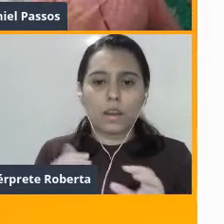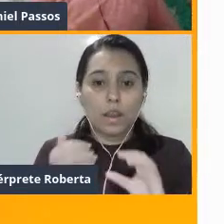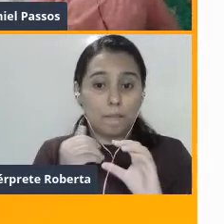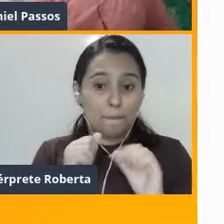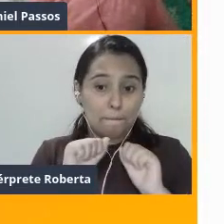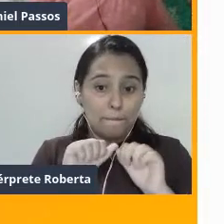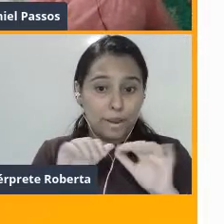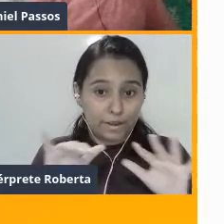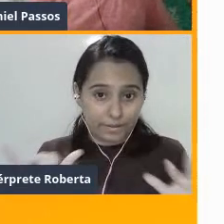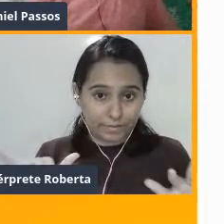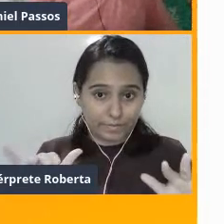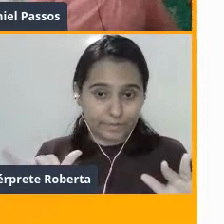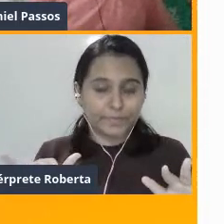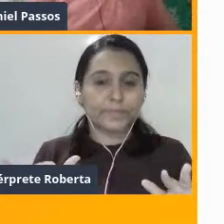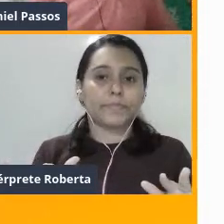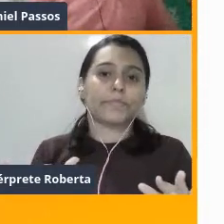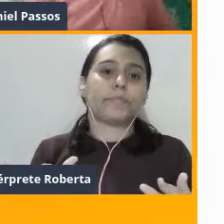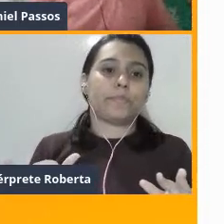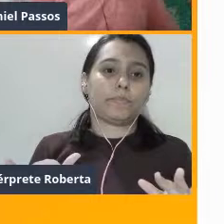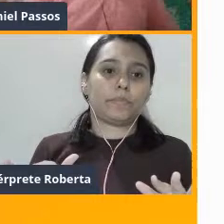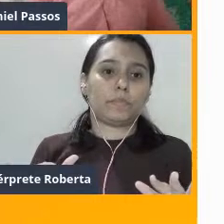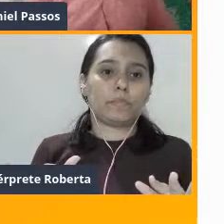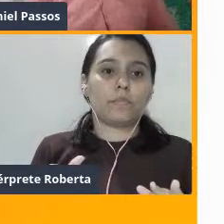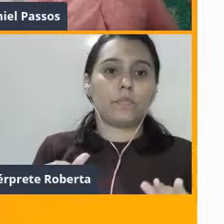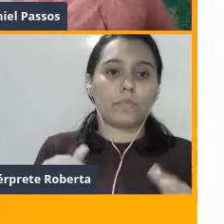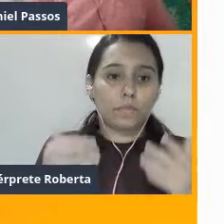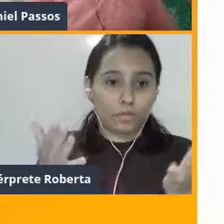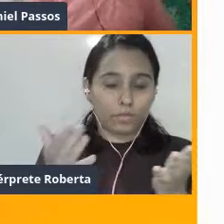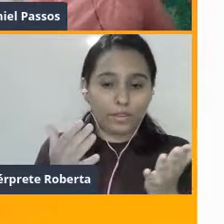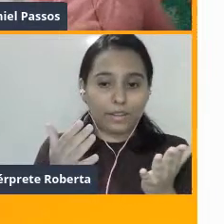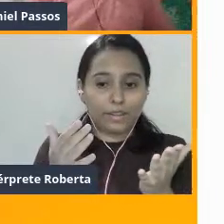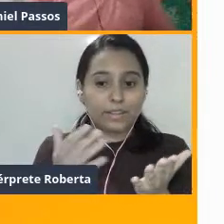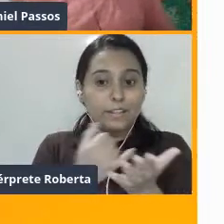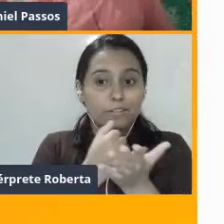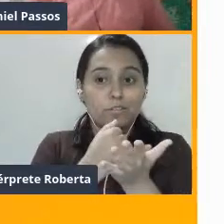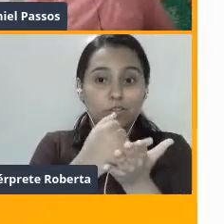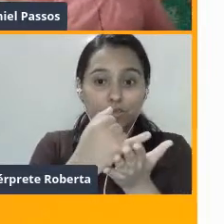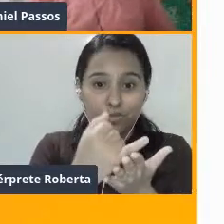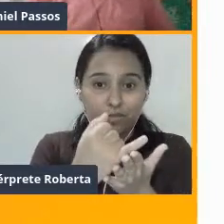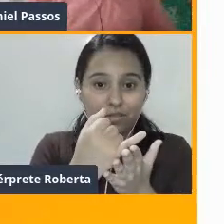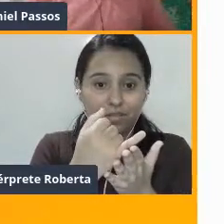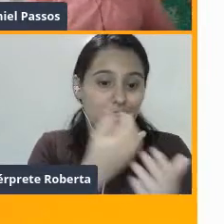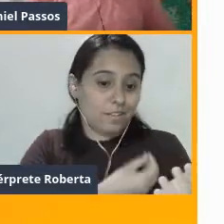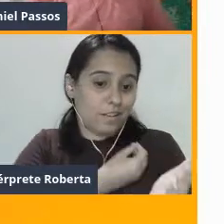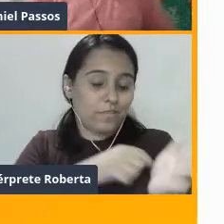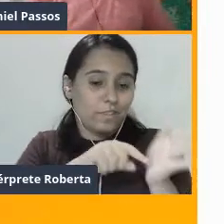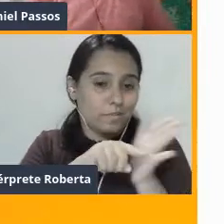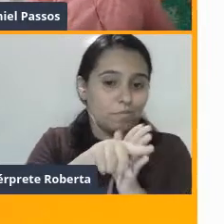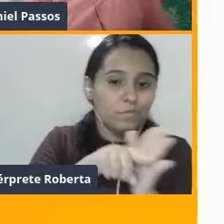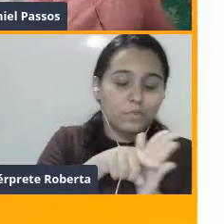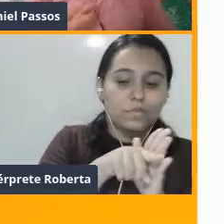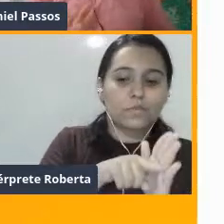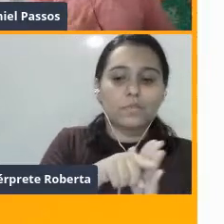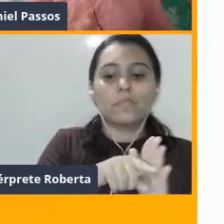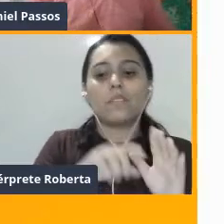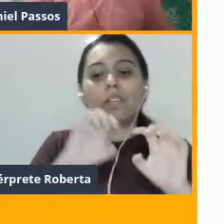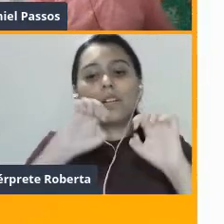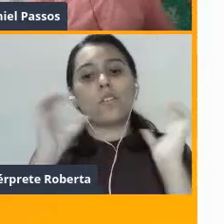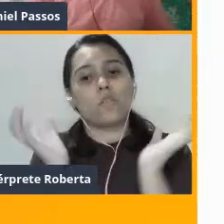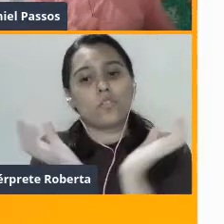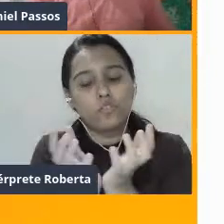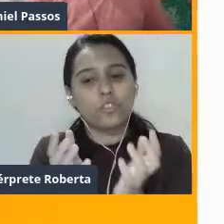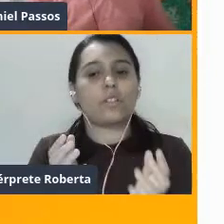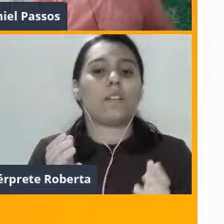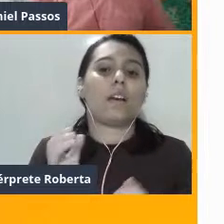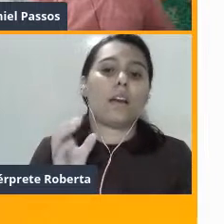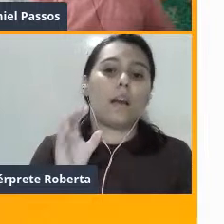aspirantes, né, iniciantes, assim, na vida de pesquisa em ecologia, em biologia e por aí vai, trazendo uma mensagem